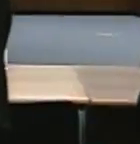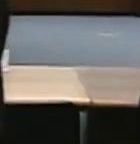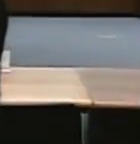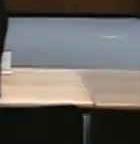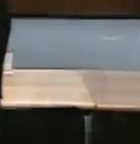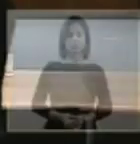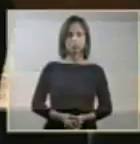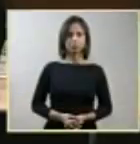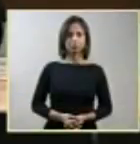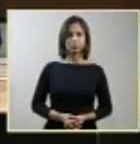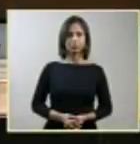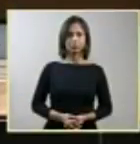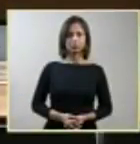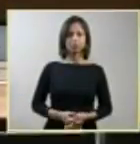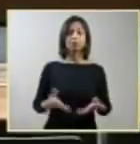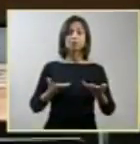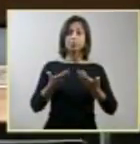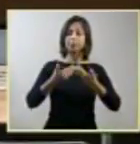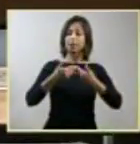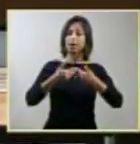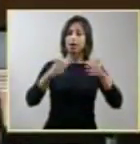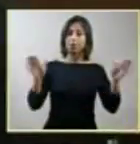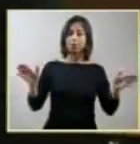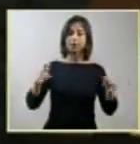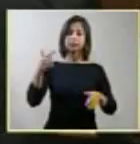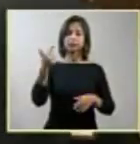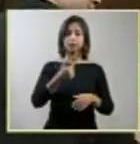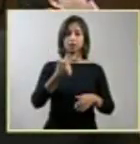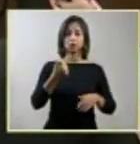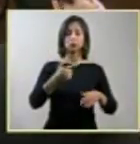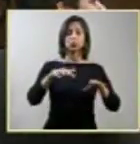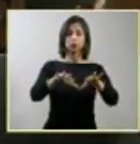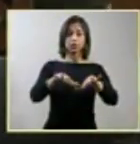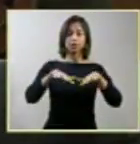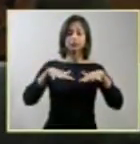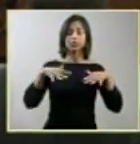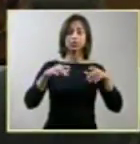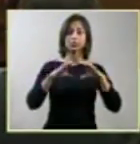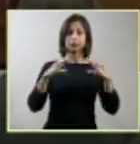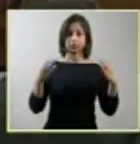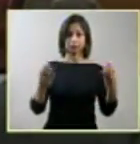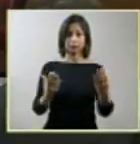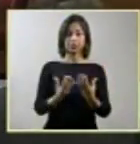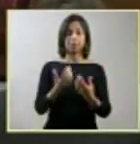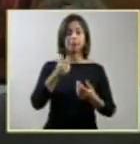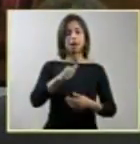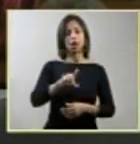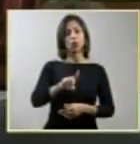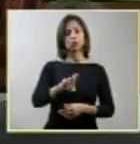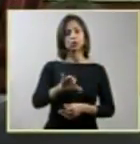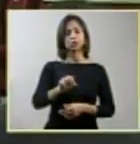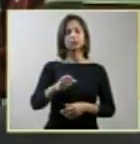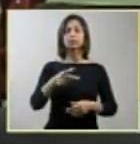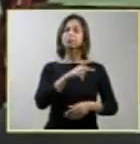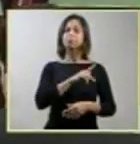Declaro aberta a segunda sessão relativa à audiência pública,